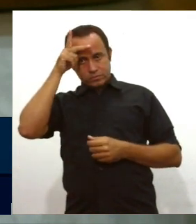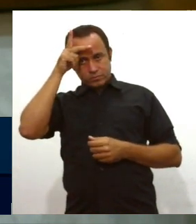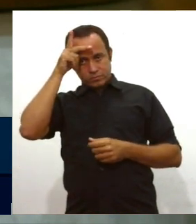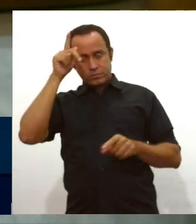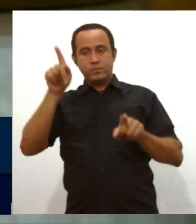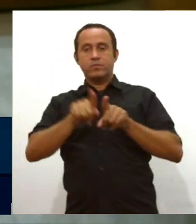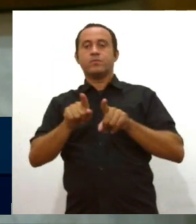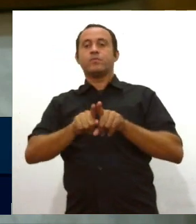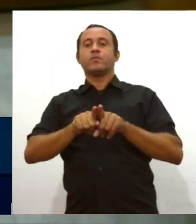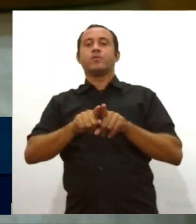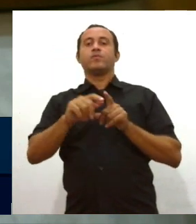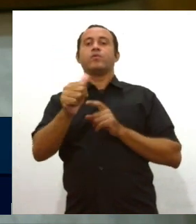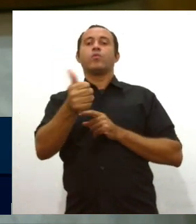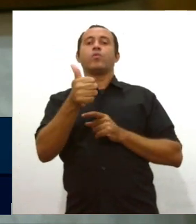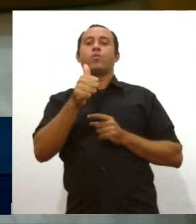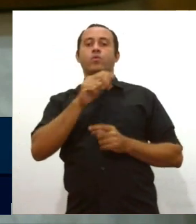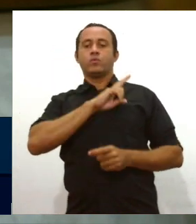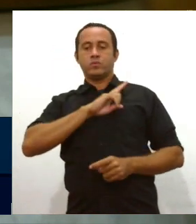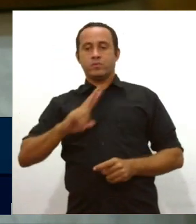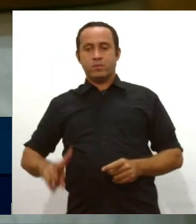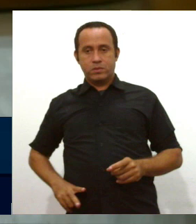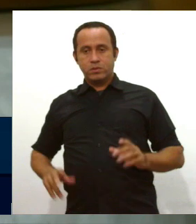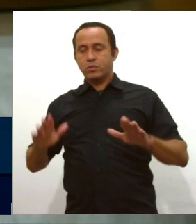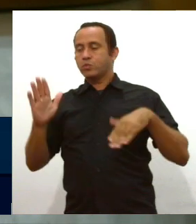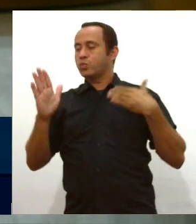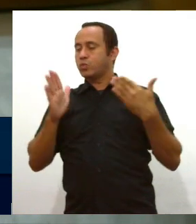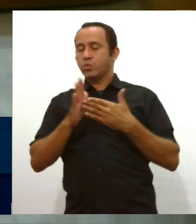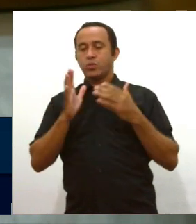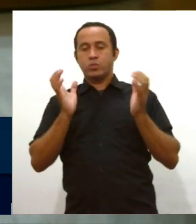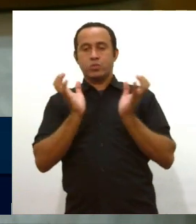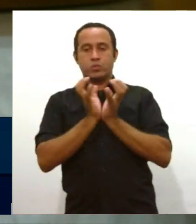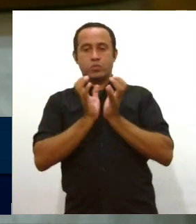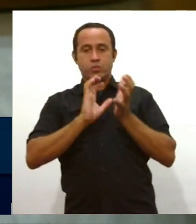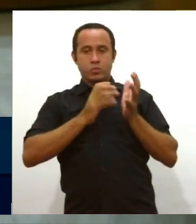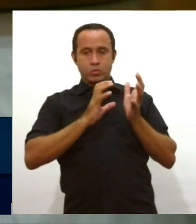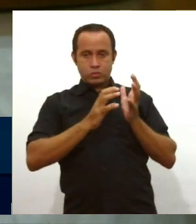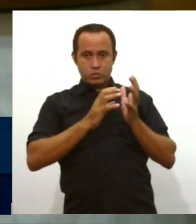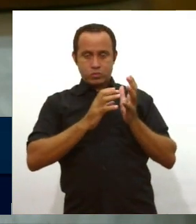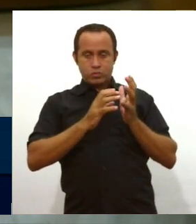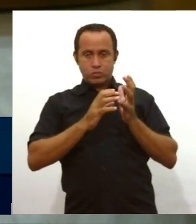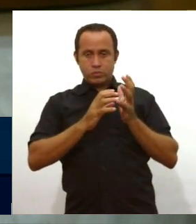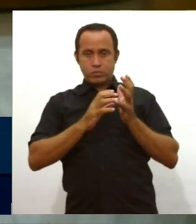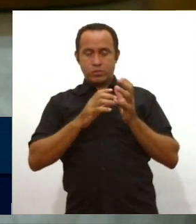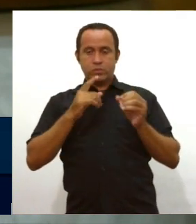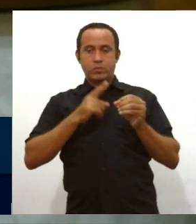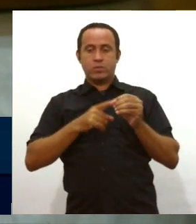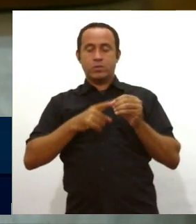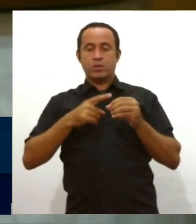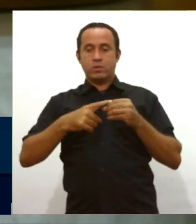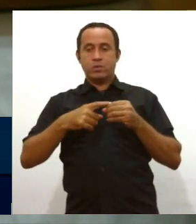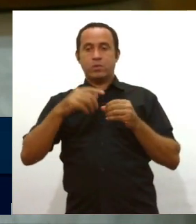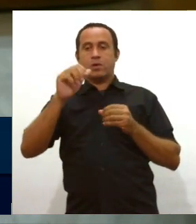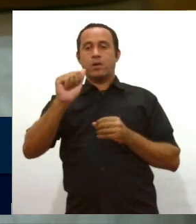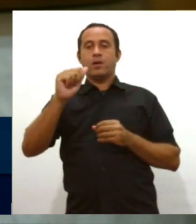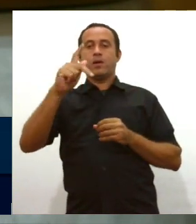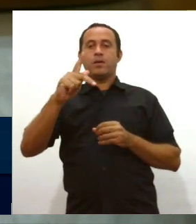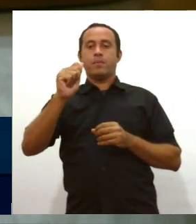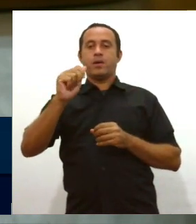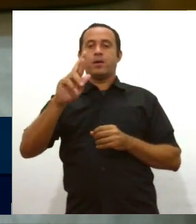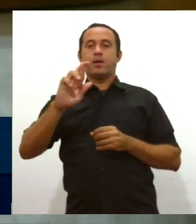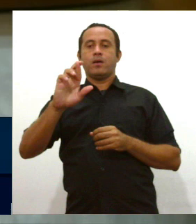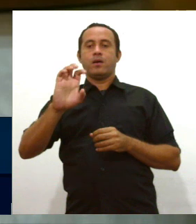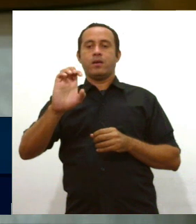bem como uma chapa com 11 candidatos a vereadores, todos do Cidadania, em Nossa Senhora Aparecida, um grupo que vem forte, um grupo que se